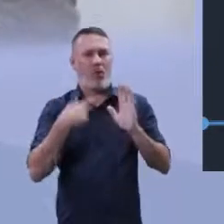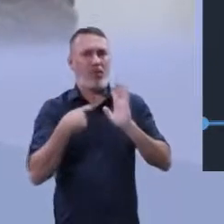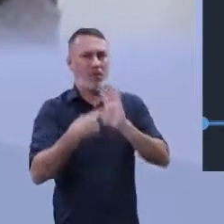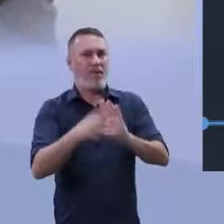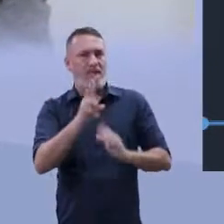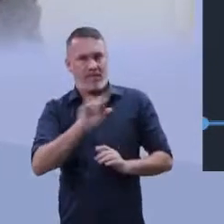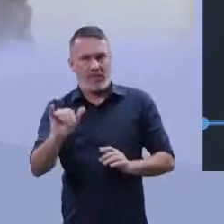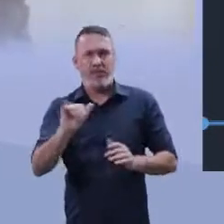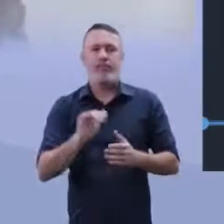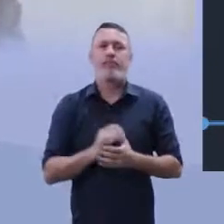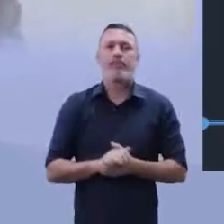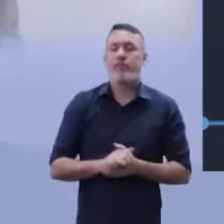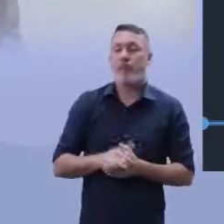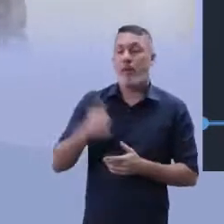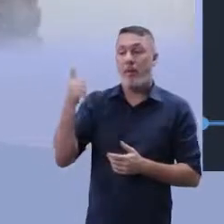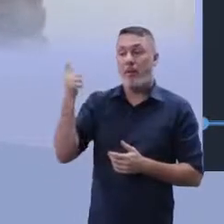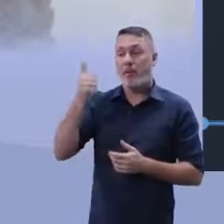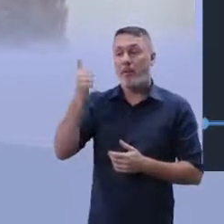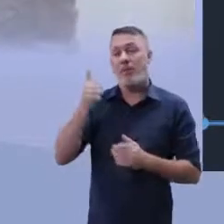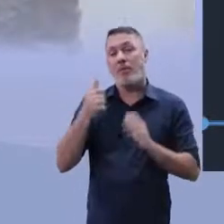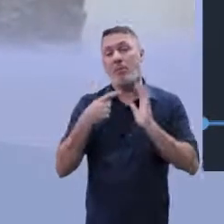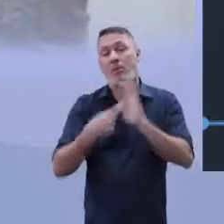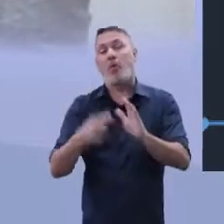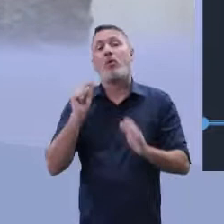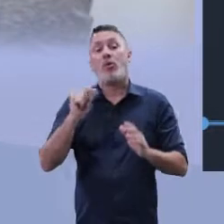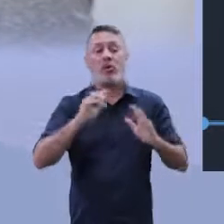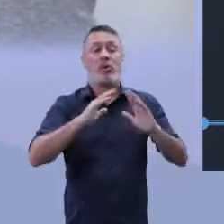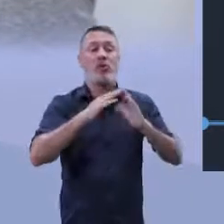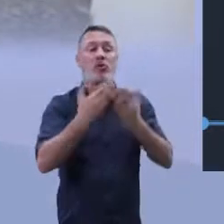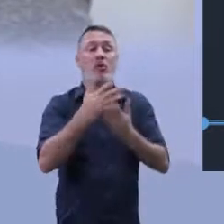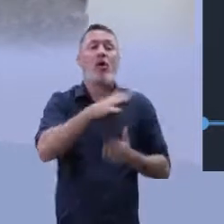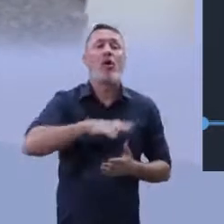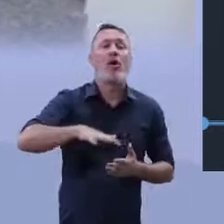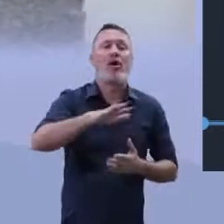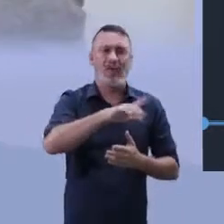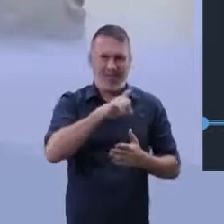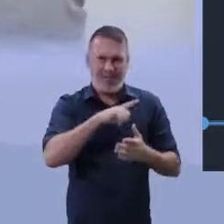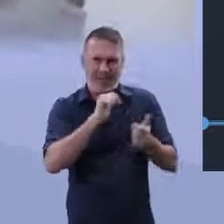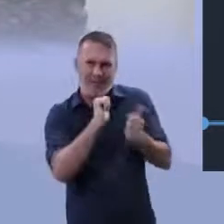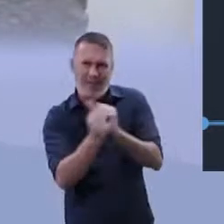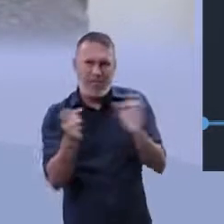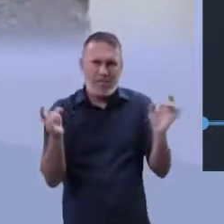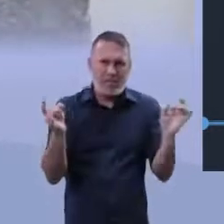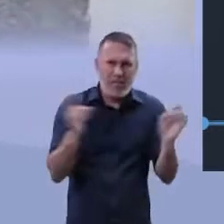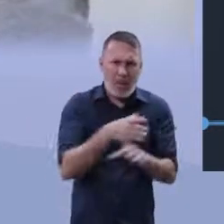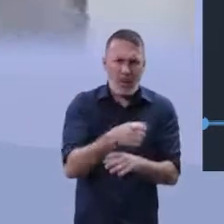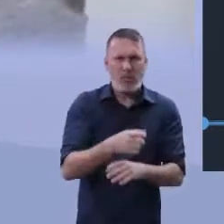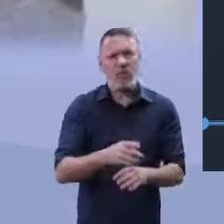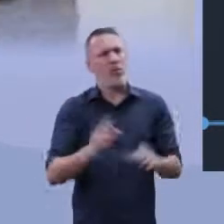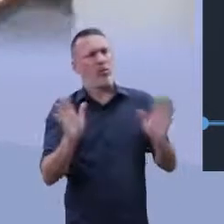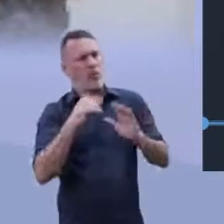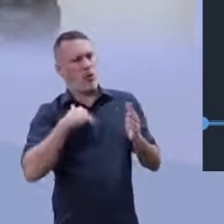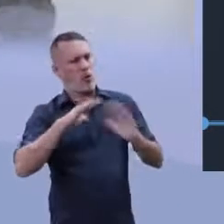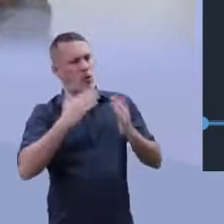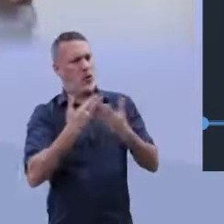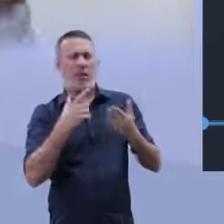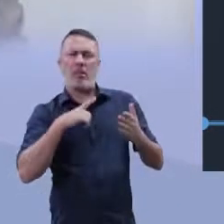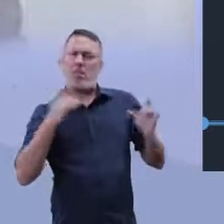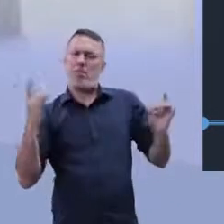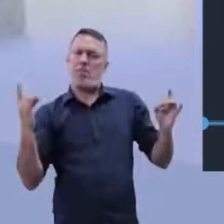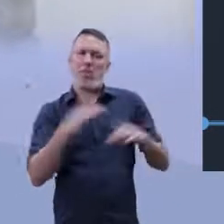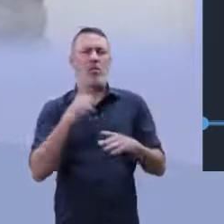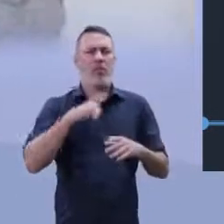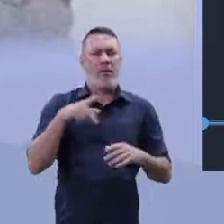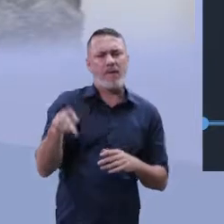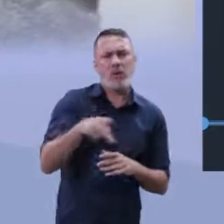nós vamos apresentar para vocês hoje. O primeiro aspecto que eu tenho ali é a despreparação do ambiente escolar. A sua escola está perfeita? Não, professor. Minha escola tem